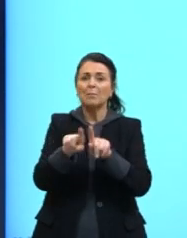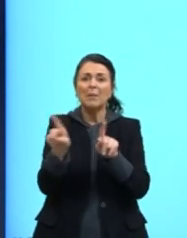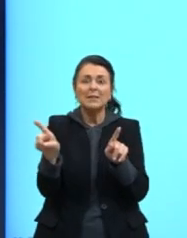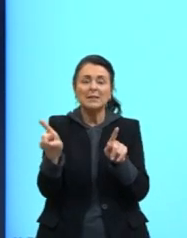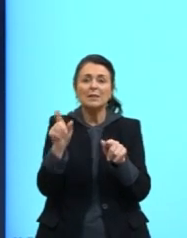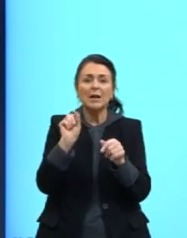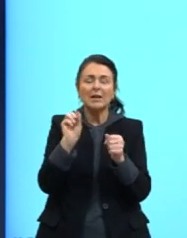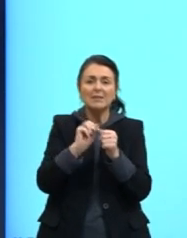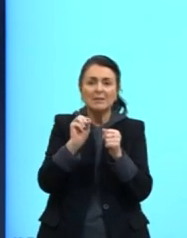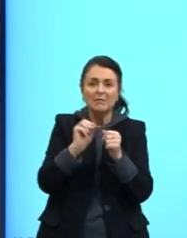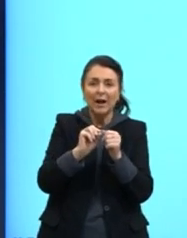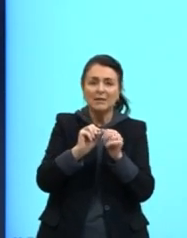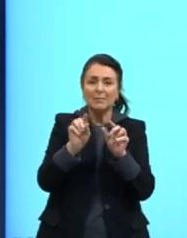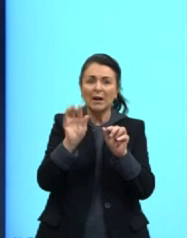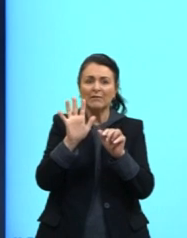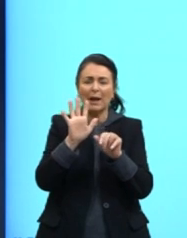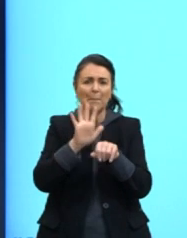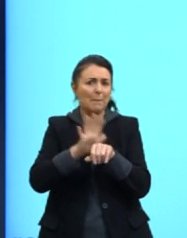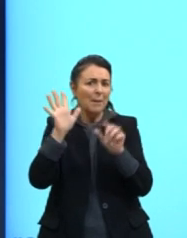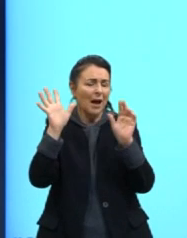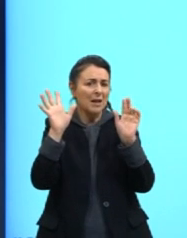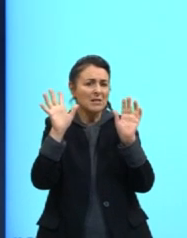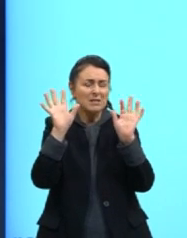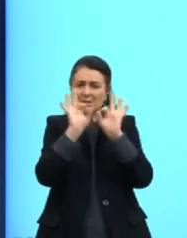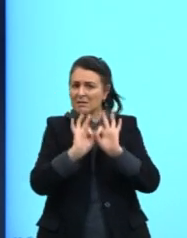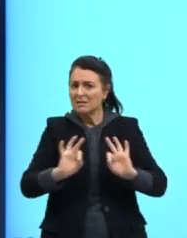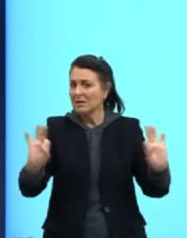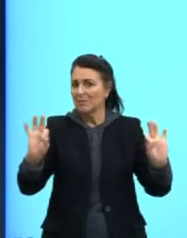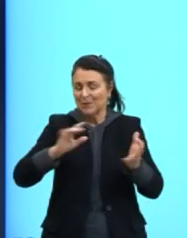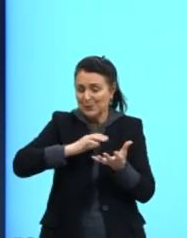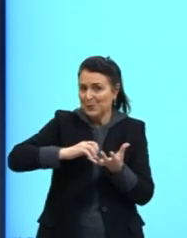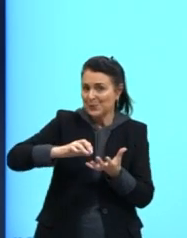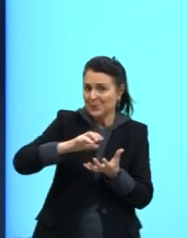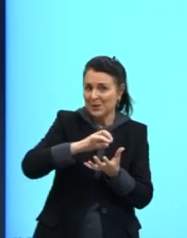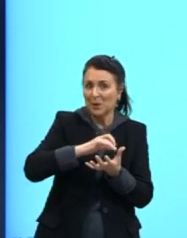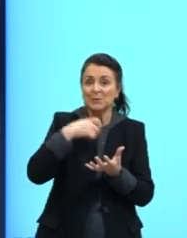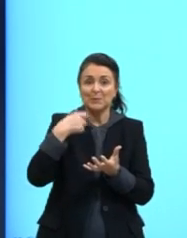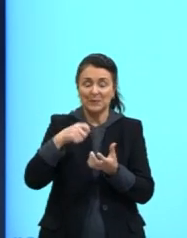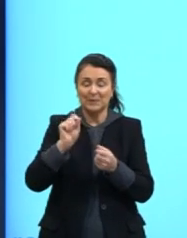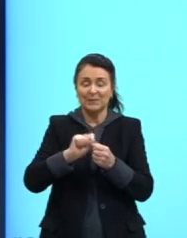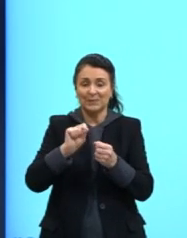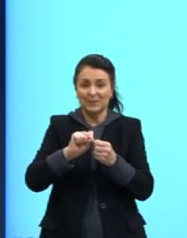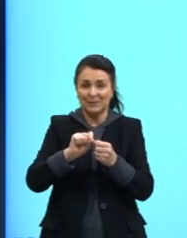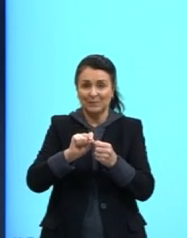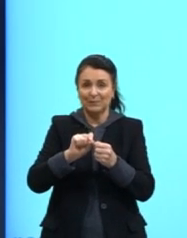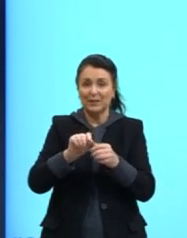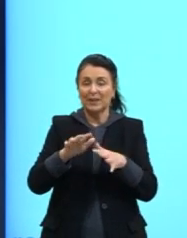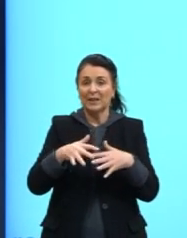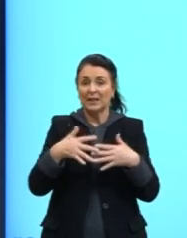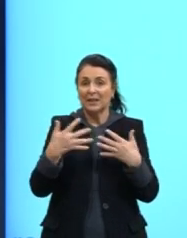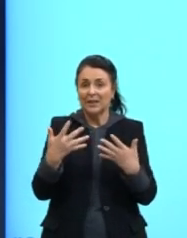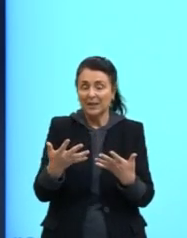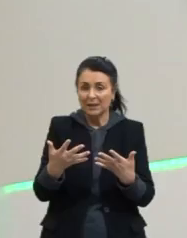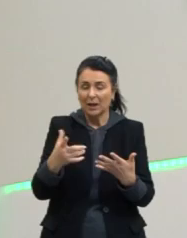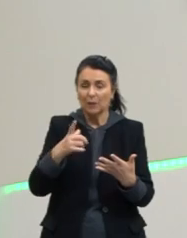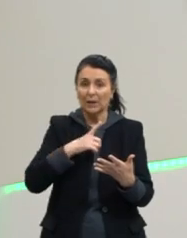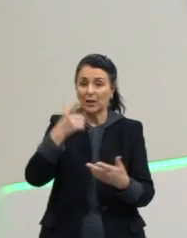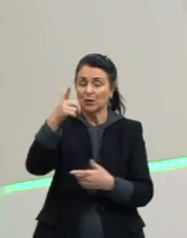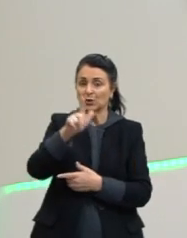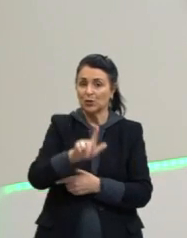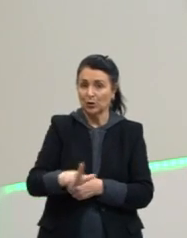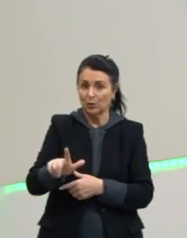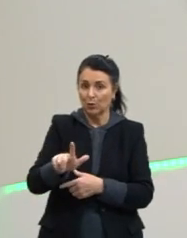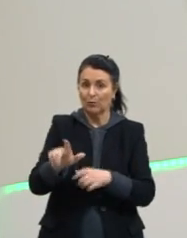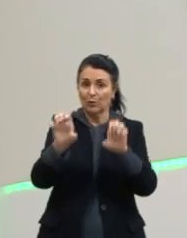que eles fazem para simplificar as nossas contas, os nossos cálculos que a gente precisa fazer. Então, aqui a gente tem, de novo,